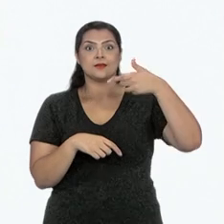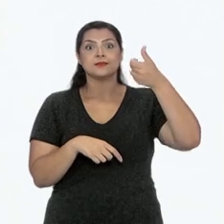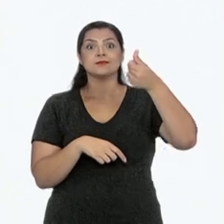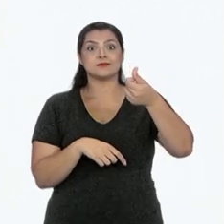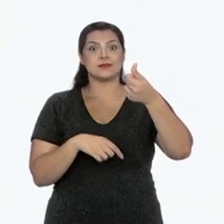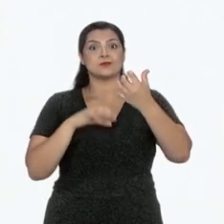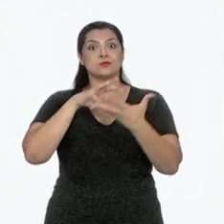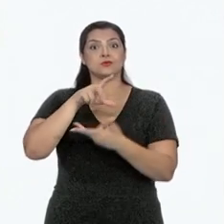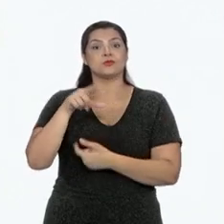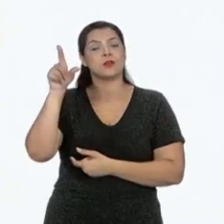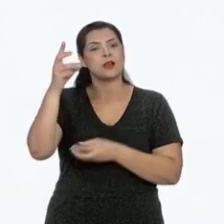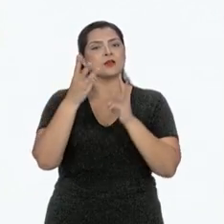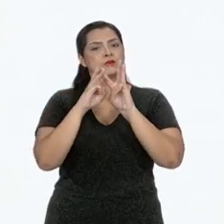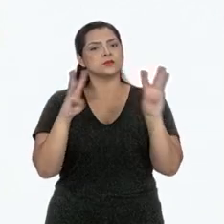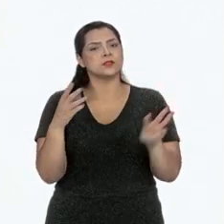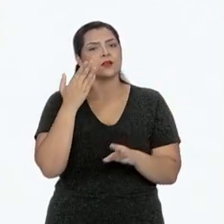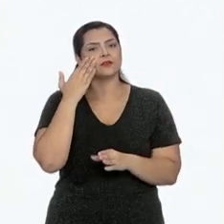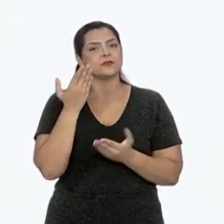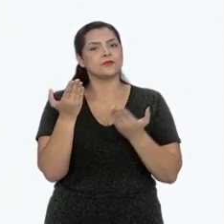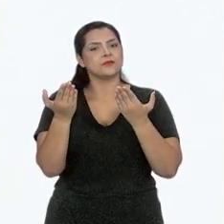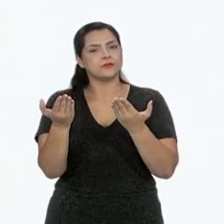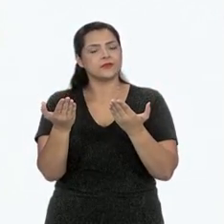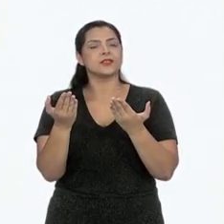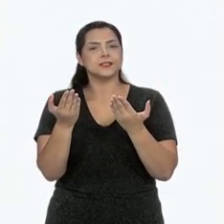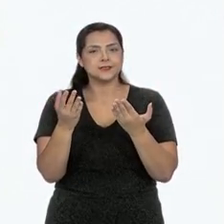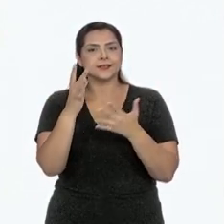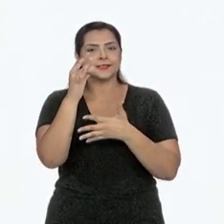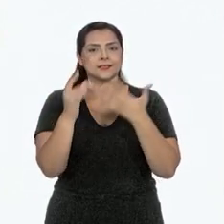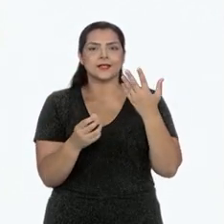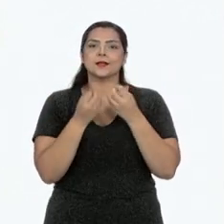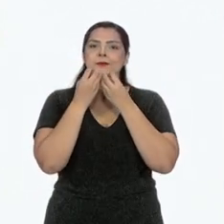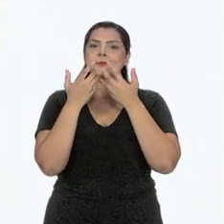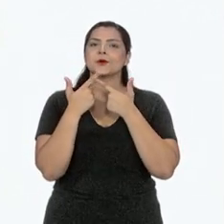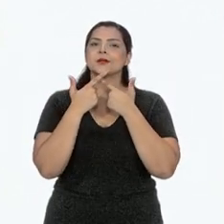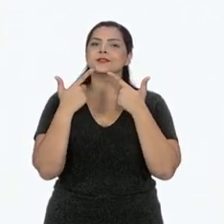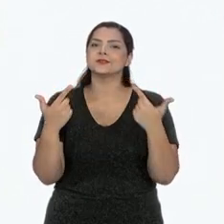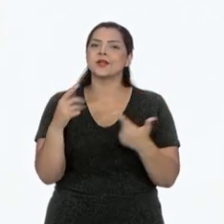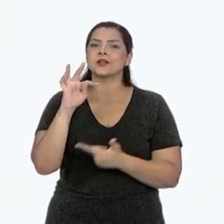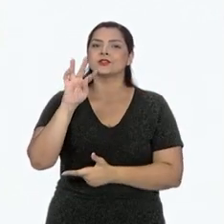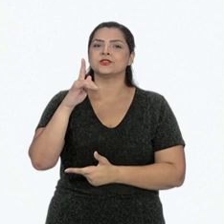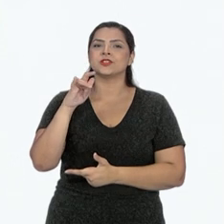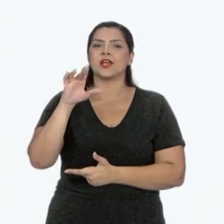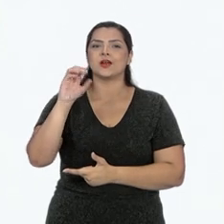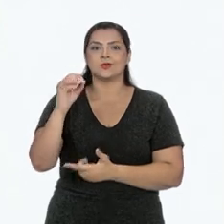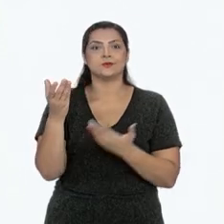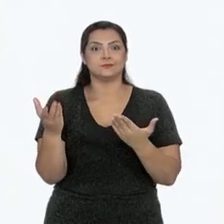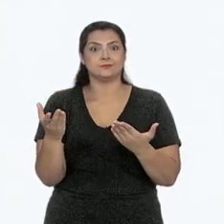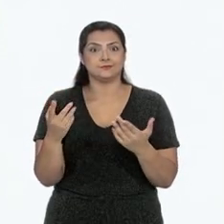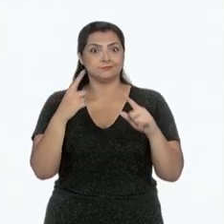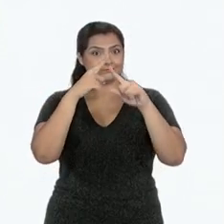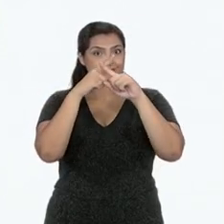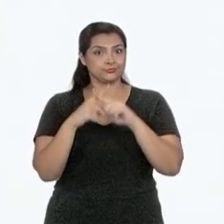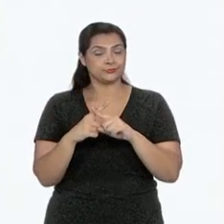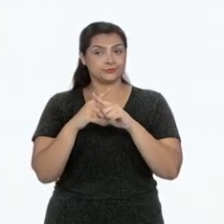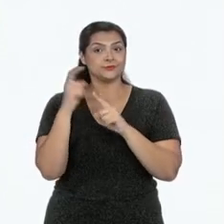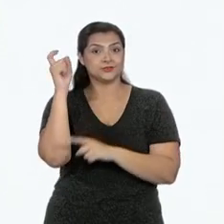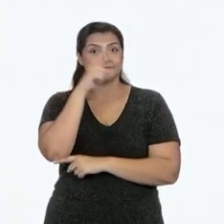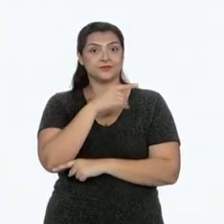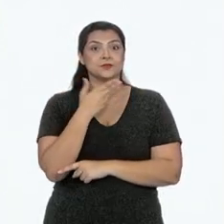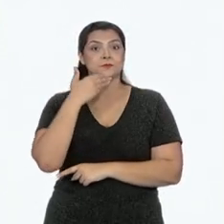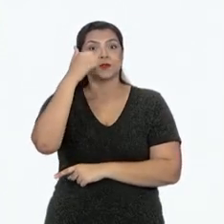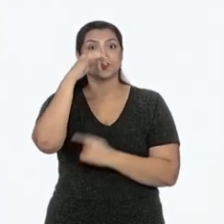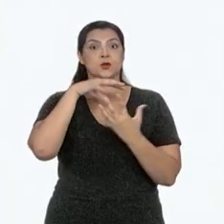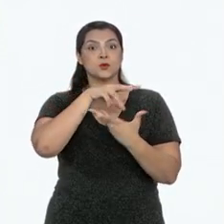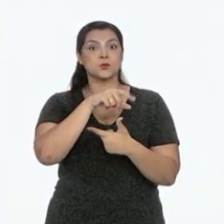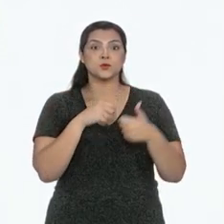Acesse o site da Agência Brasil, confira e desejamos aí boa sorte para o Tiago, né? Confronto difícil com um dos